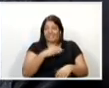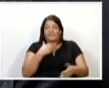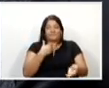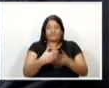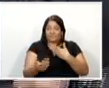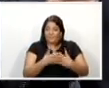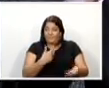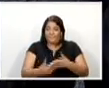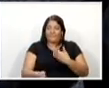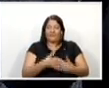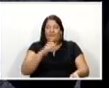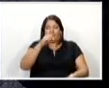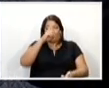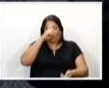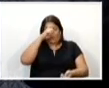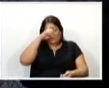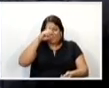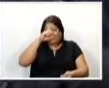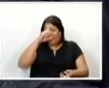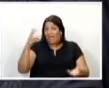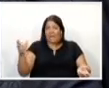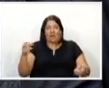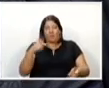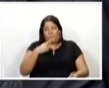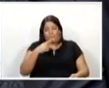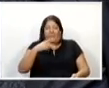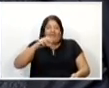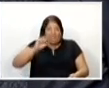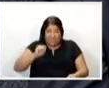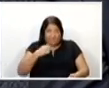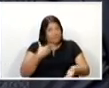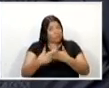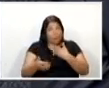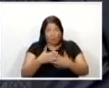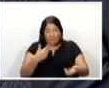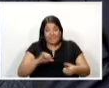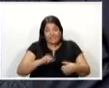venha, ou pronto-socorro, que venha a reter